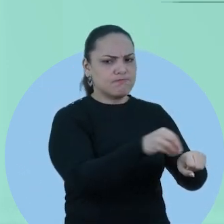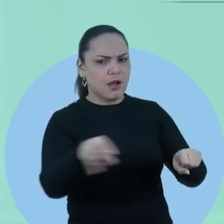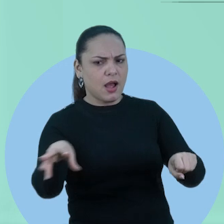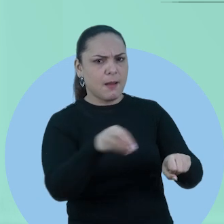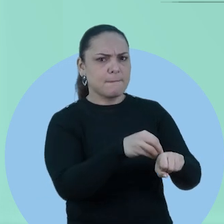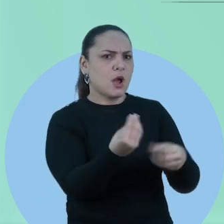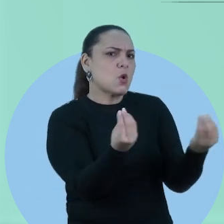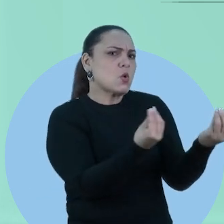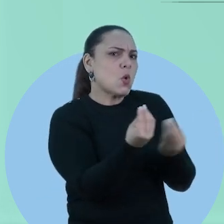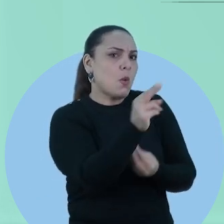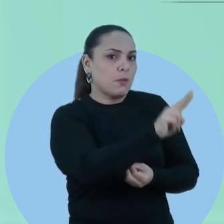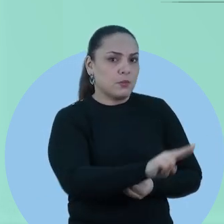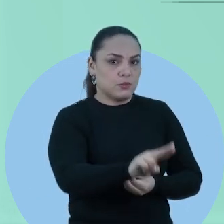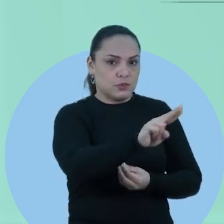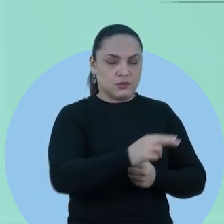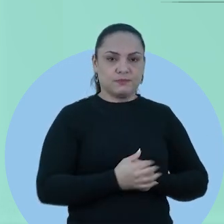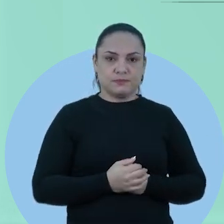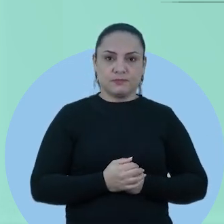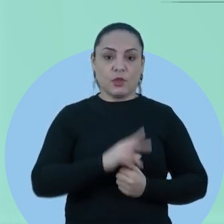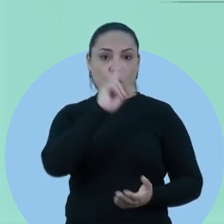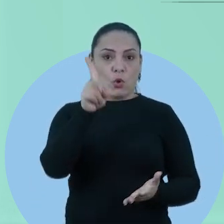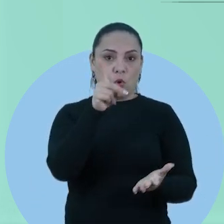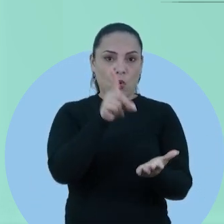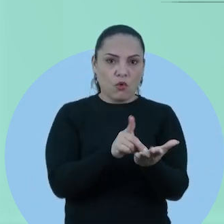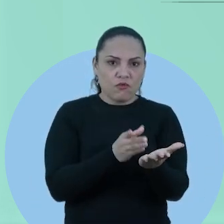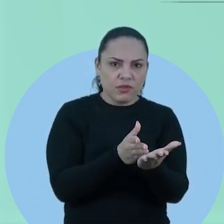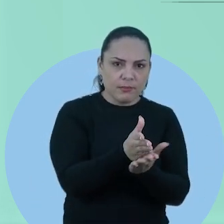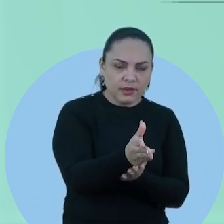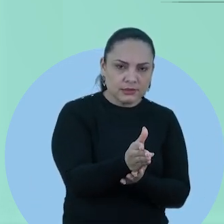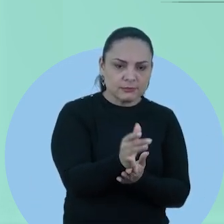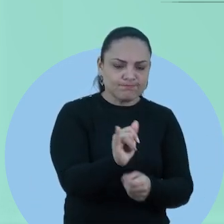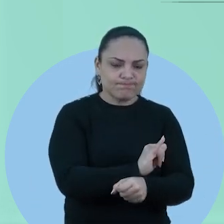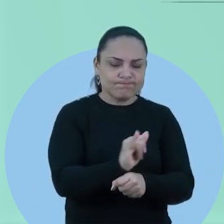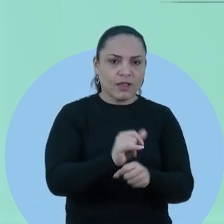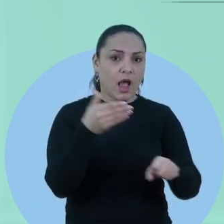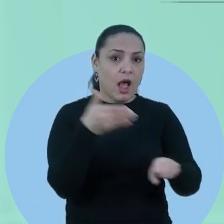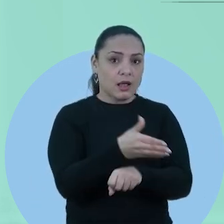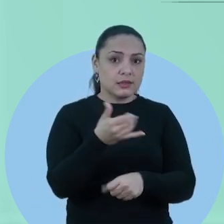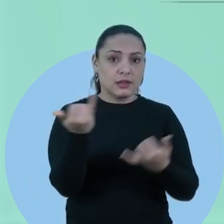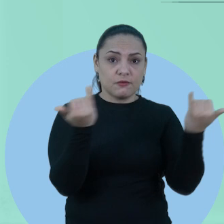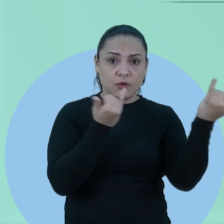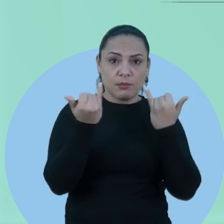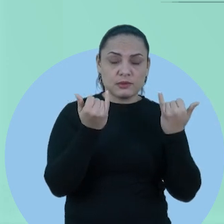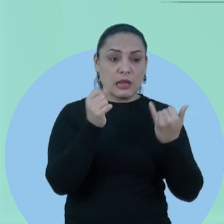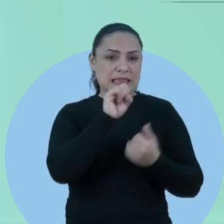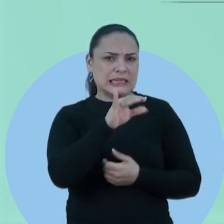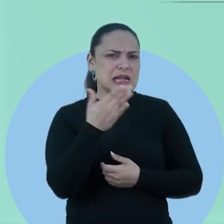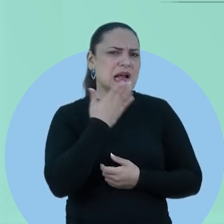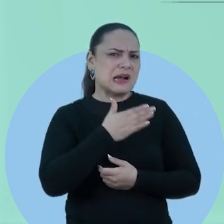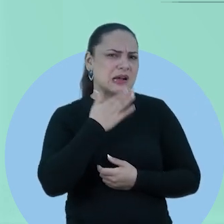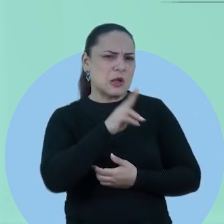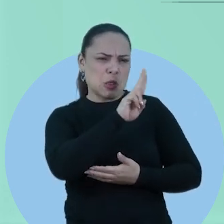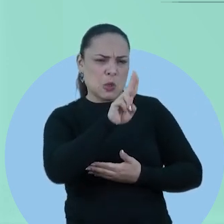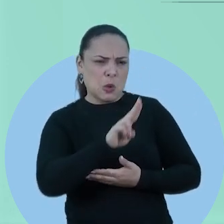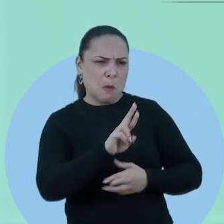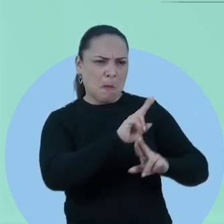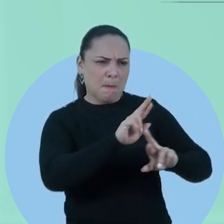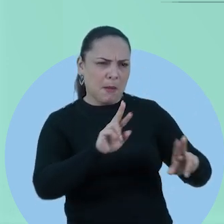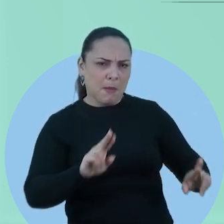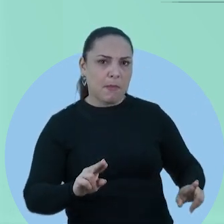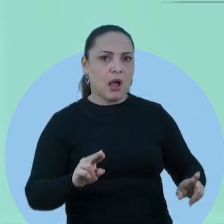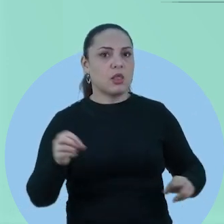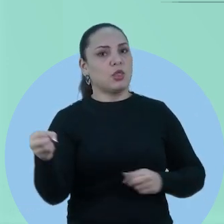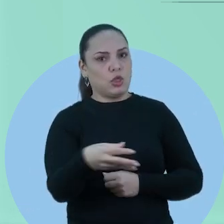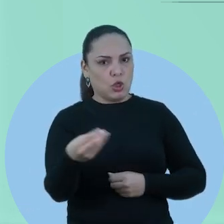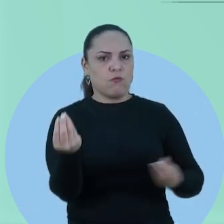dados por ele tratados. Confirmação da existência de tratamento, acesso aos dados, correção de dados incompletos, inexatos